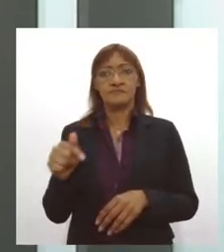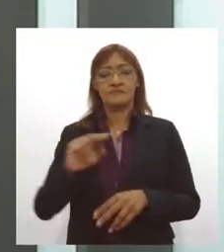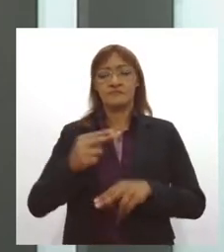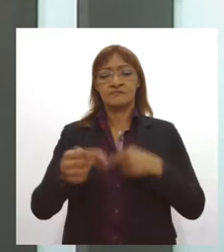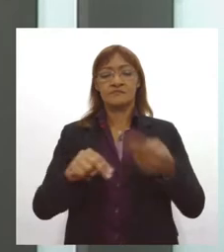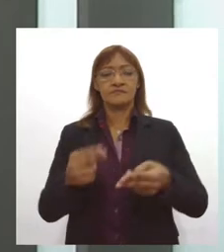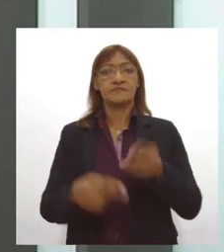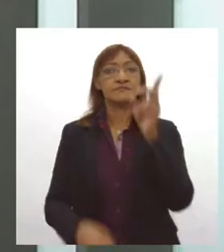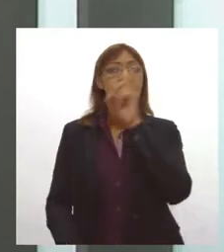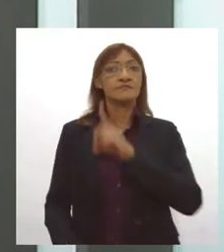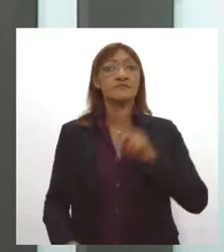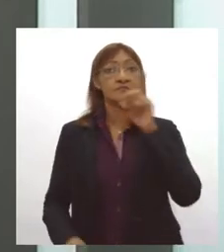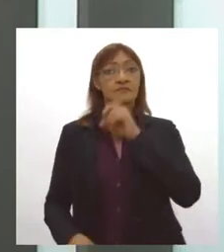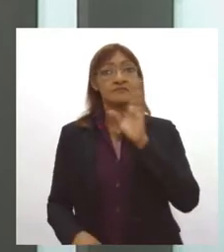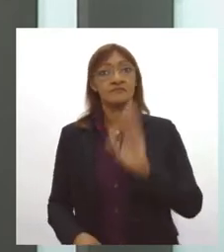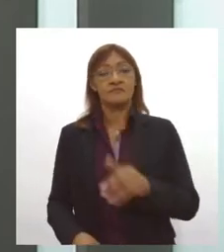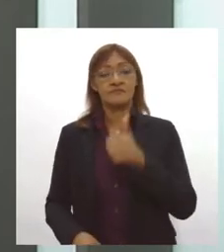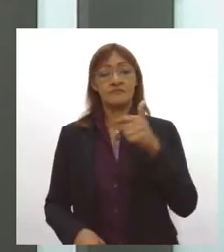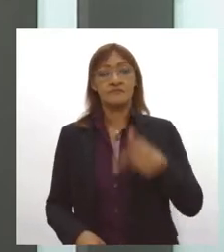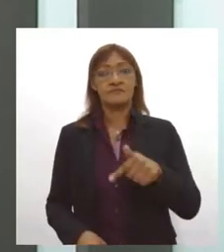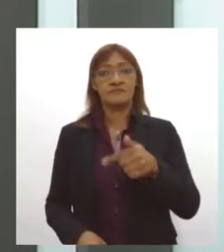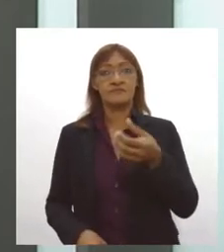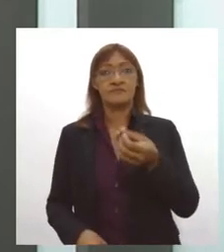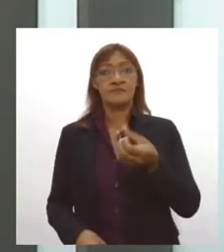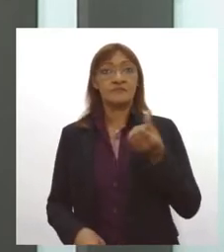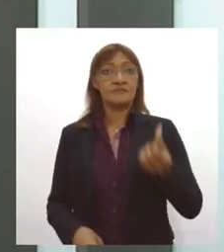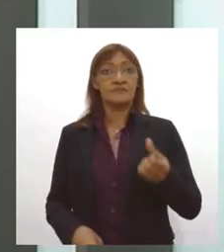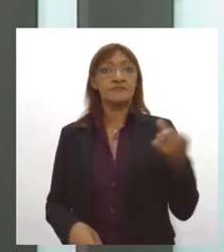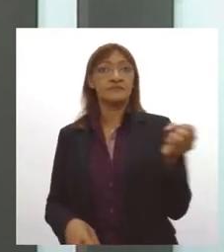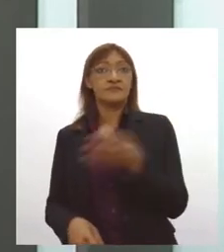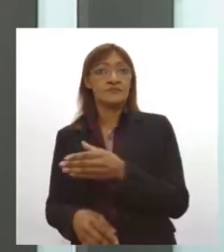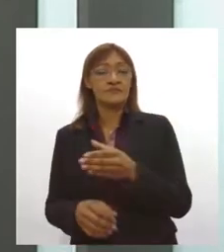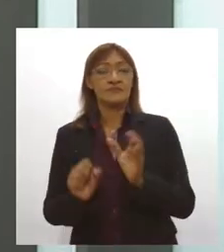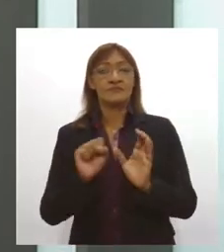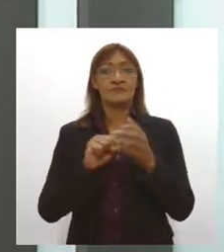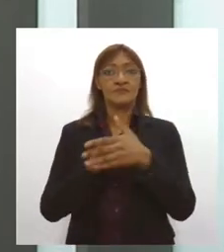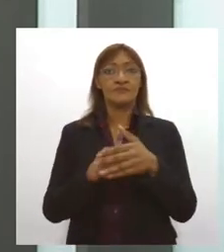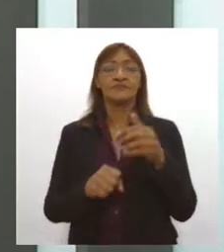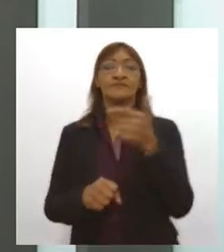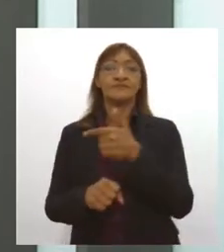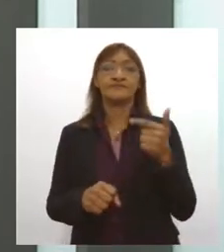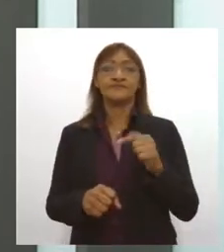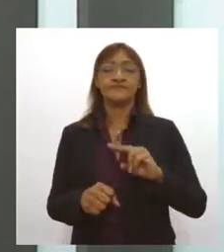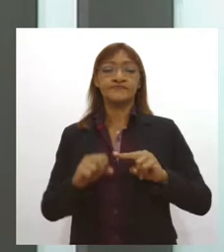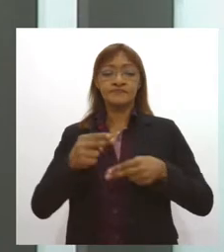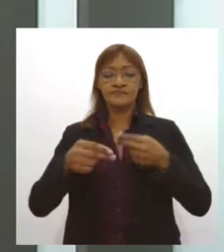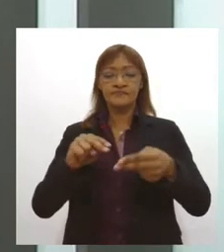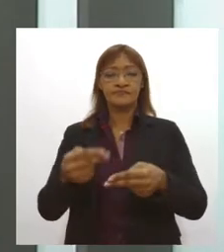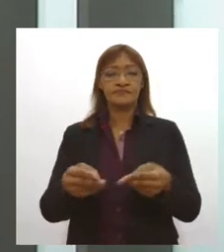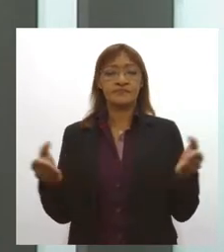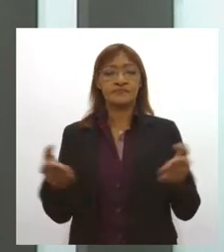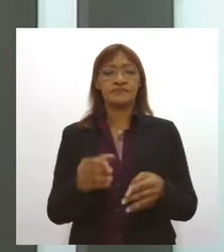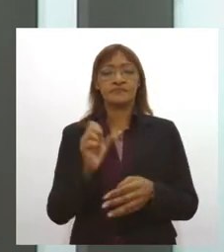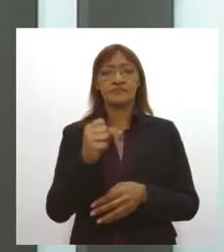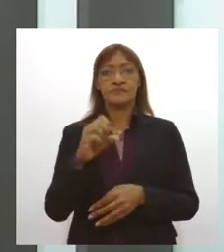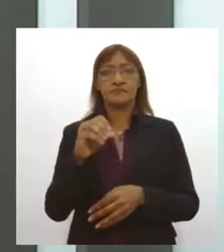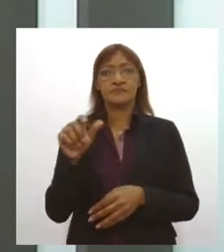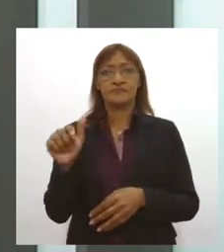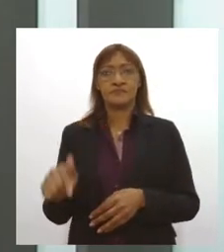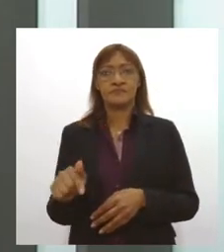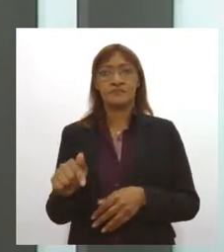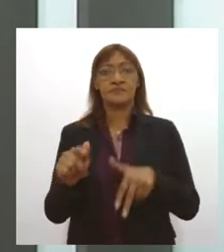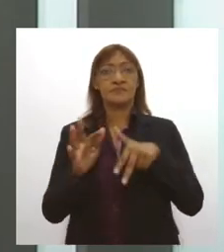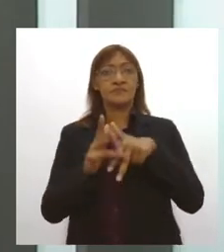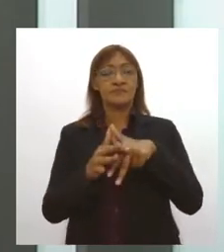domingo, foram registrados 706 novos casos e 22 óbitos. Nesse momento, 807 pacientes estão